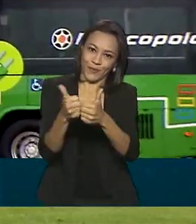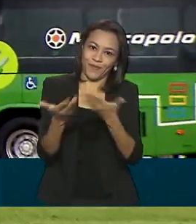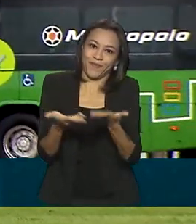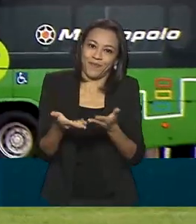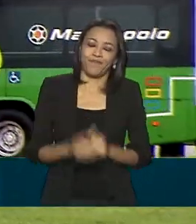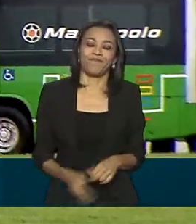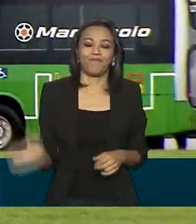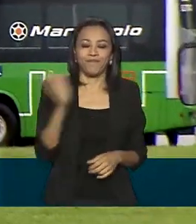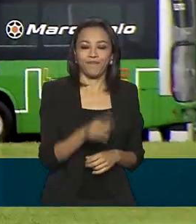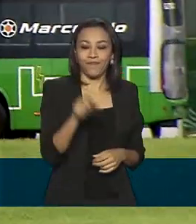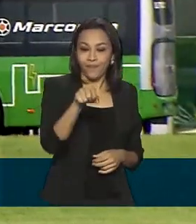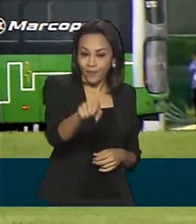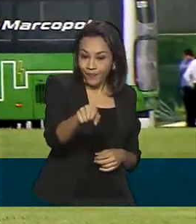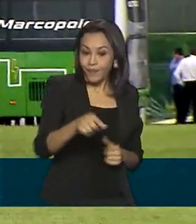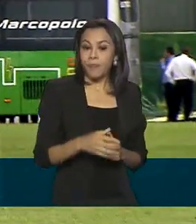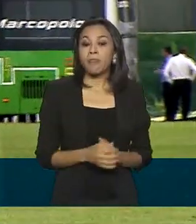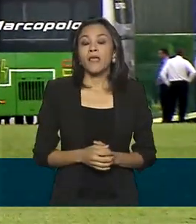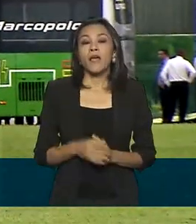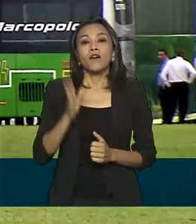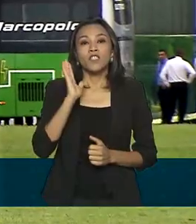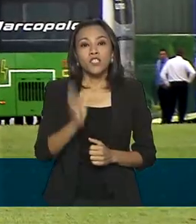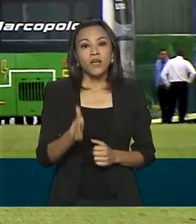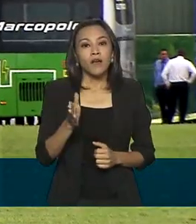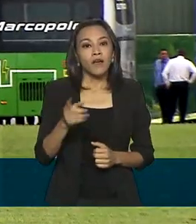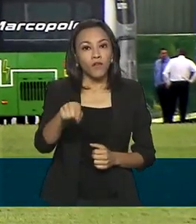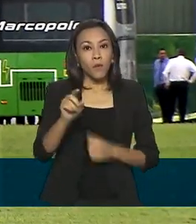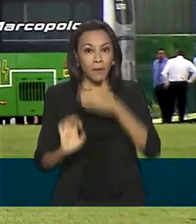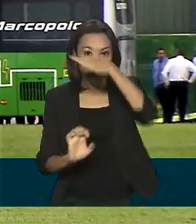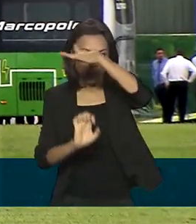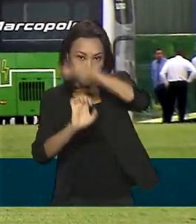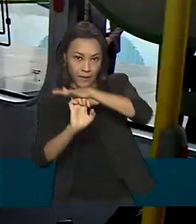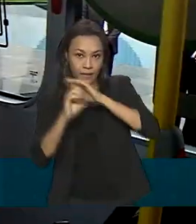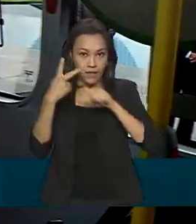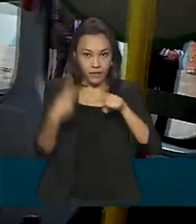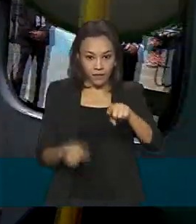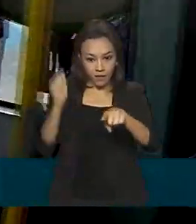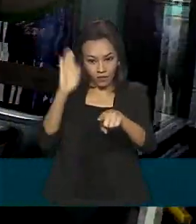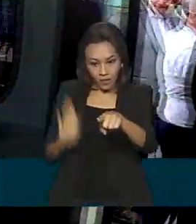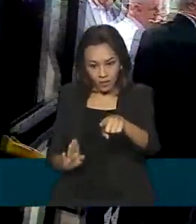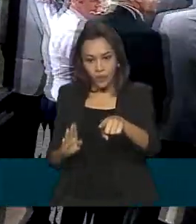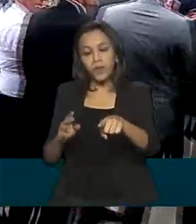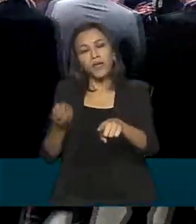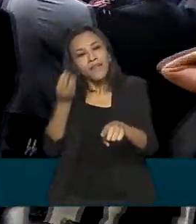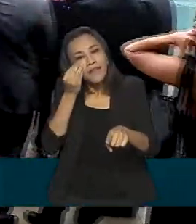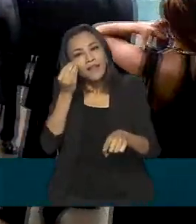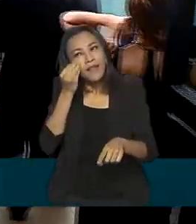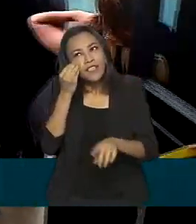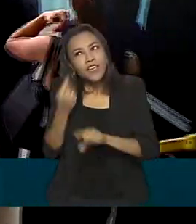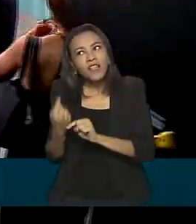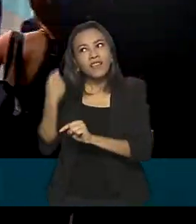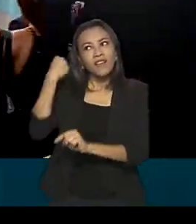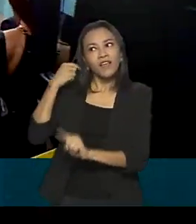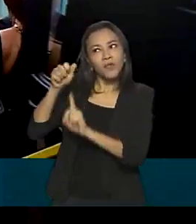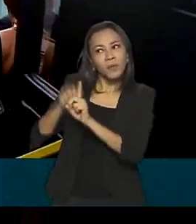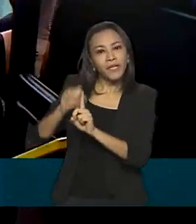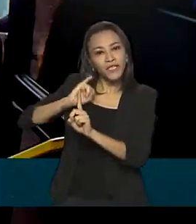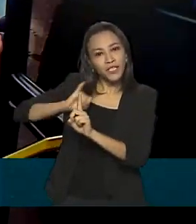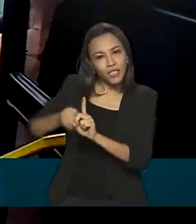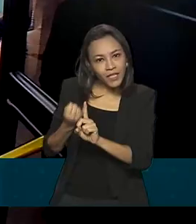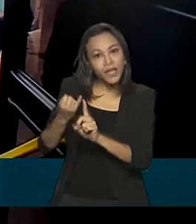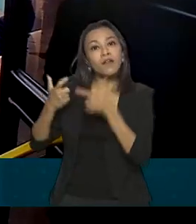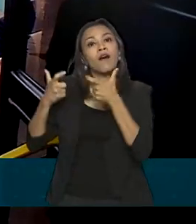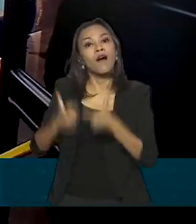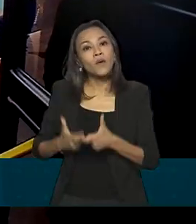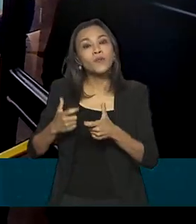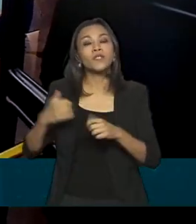tecnologia de bilhetagem eletrônica foi desenvolvida por uma empresa brasileira e vem sendo testada desde janeiro deste ano na cidade de São Carlos,